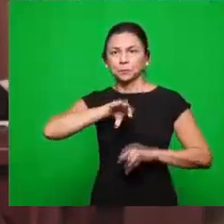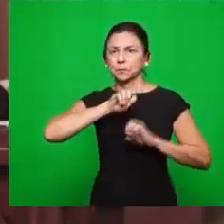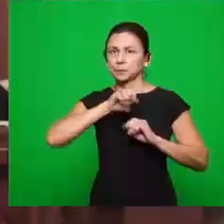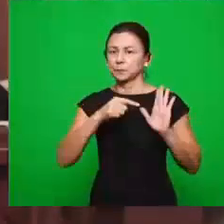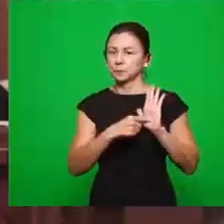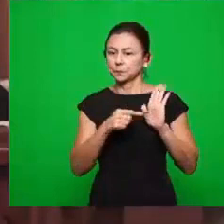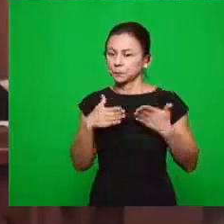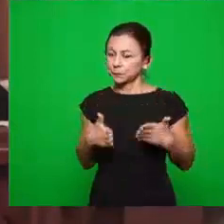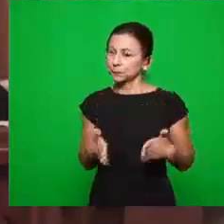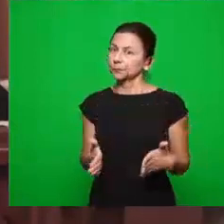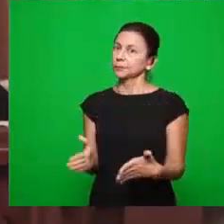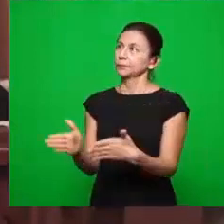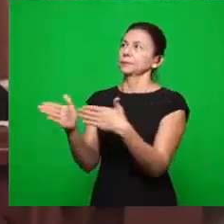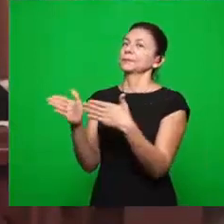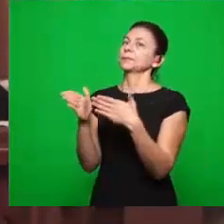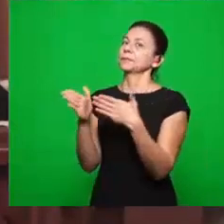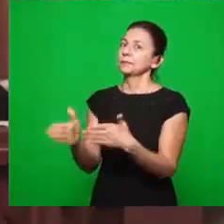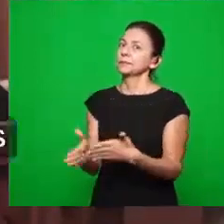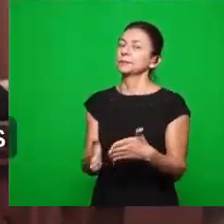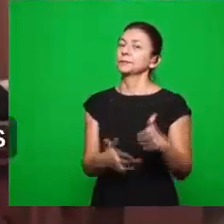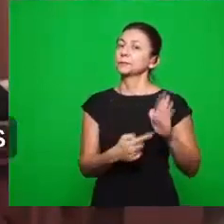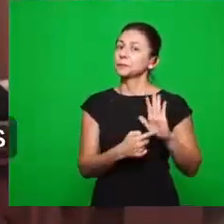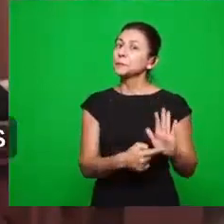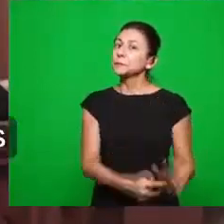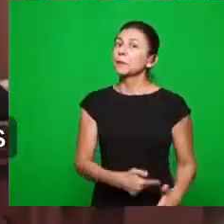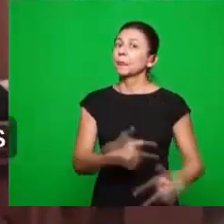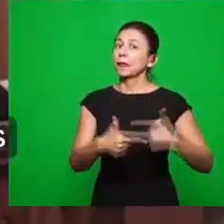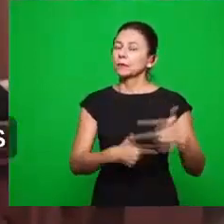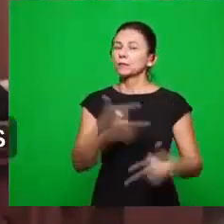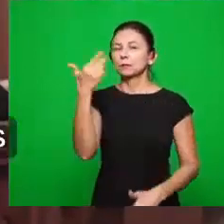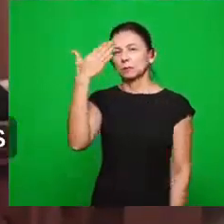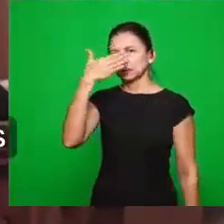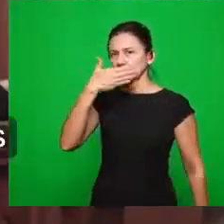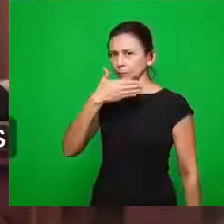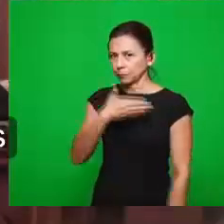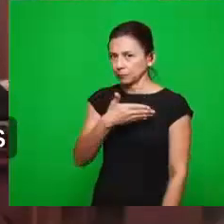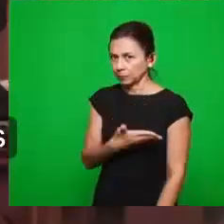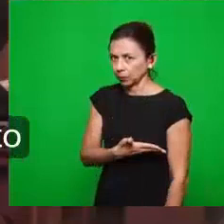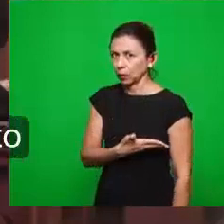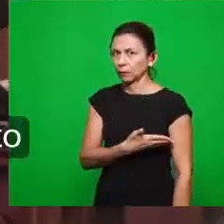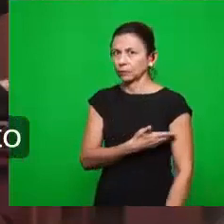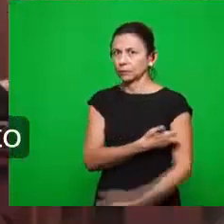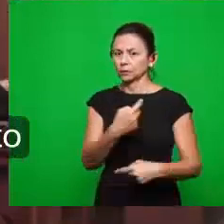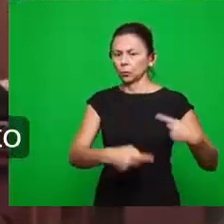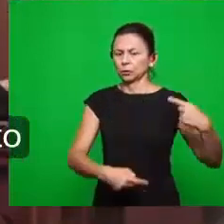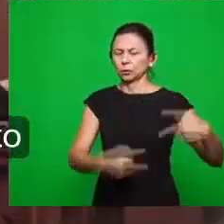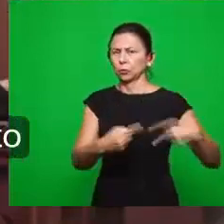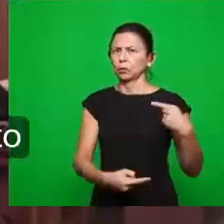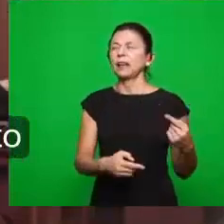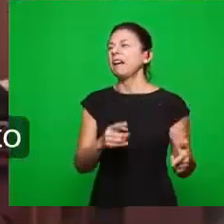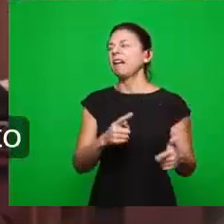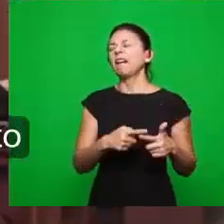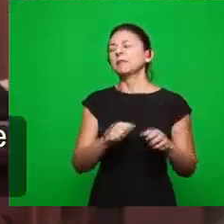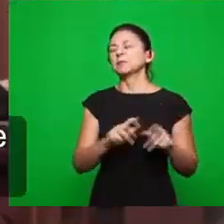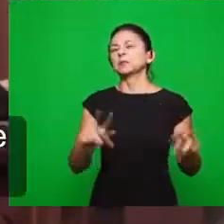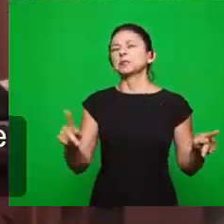Onde você está mostrando os percalços do caminho, as dificuldades do caminho, as oposições. Ah, porque o livro do Apocalipse